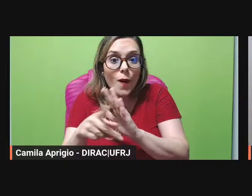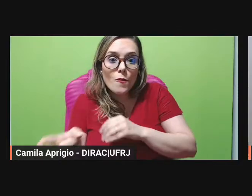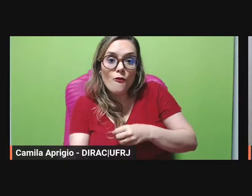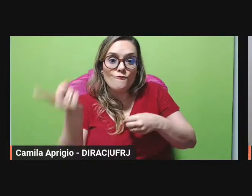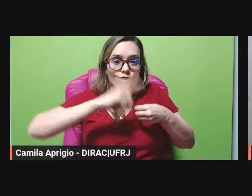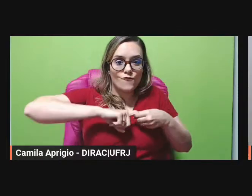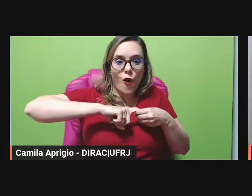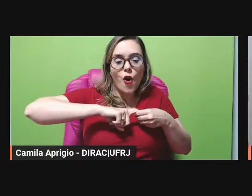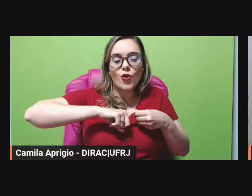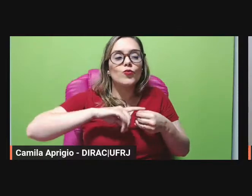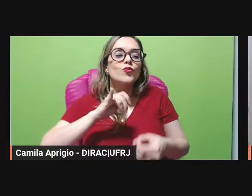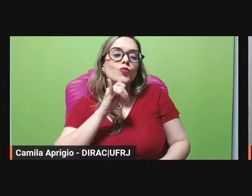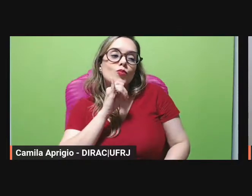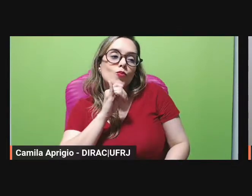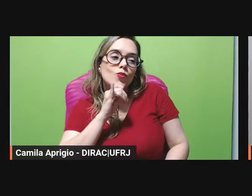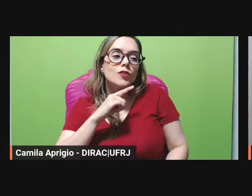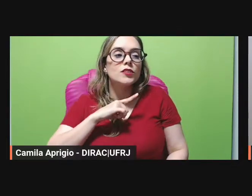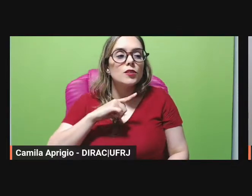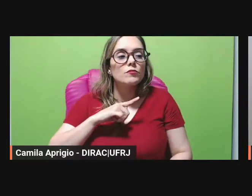retórico pra